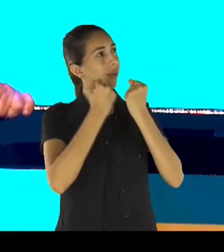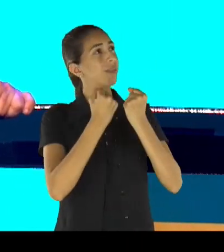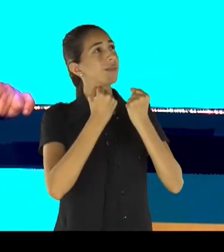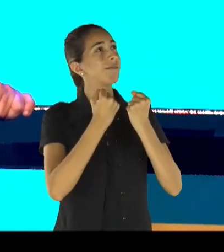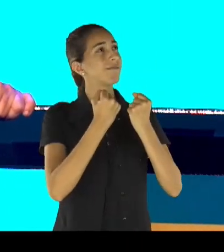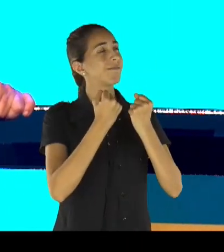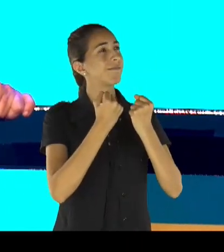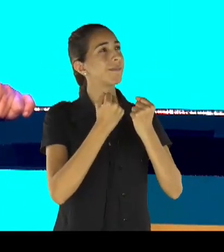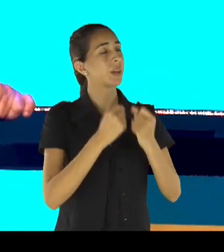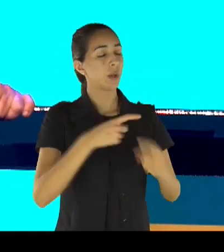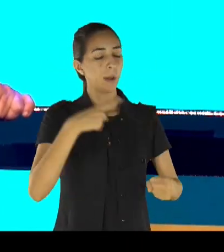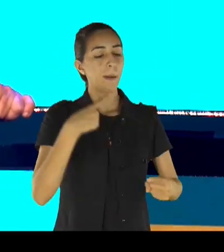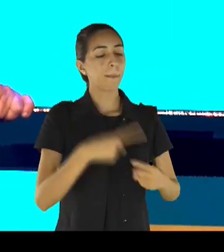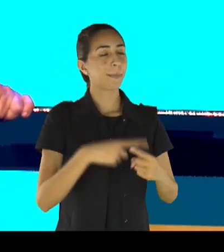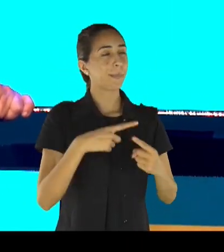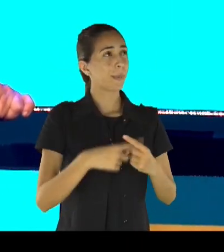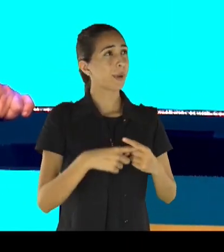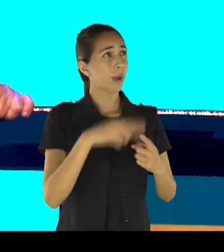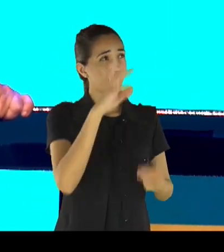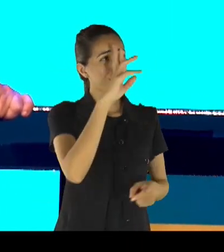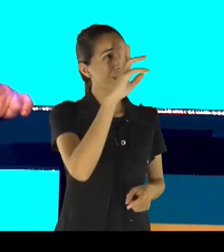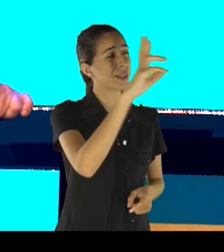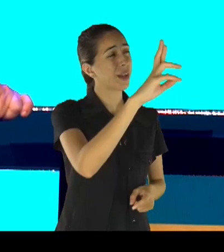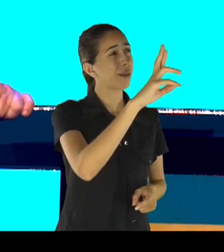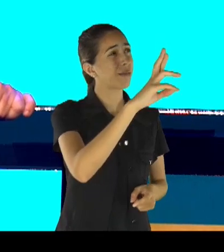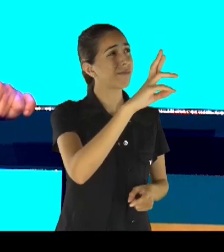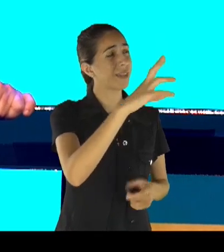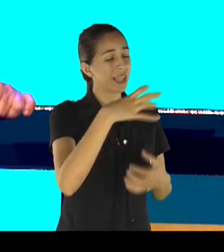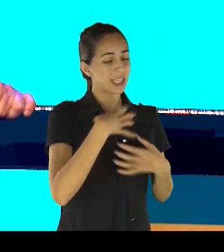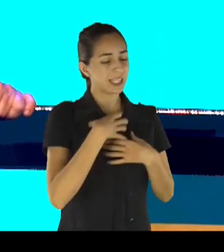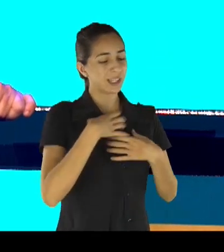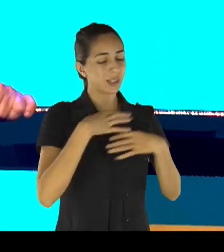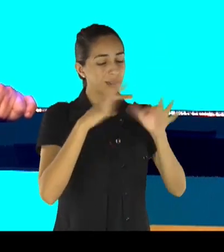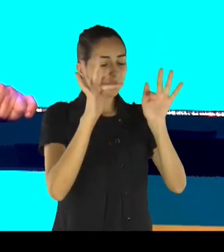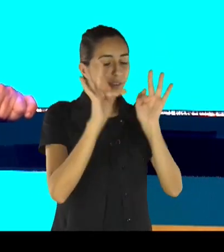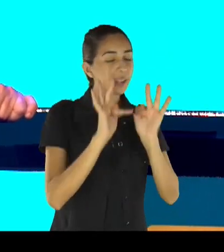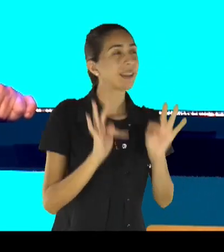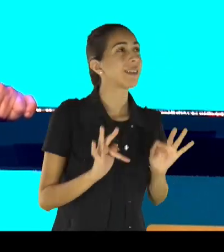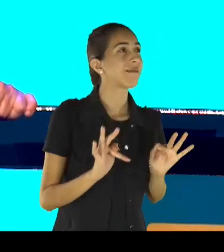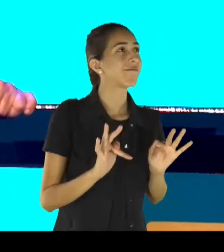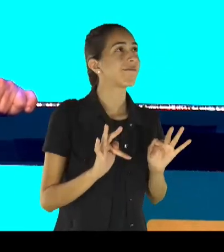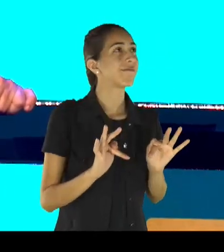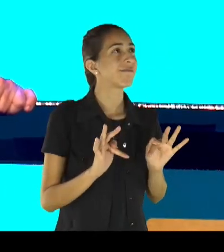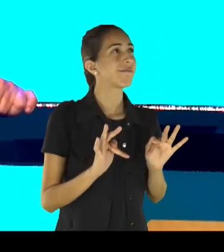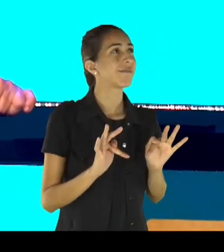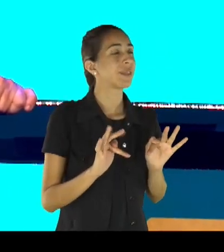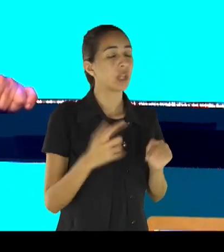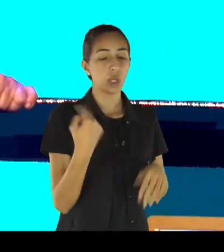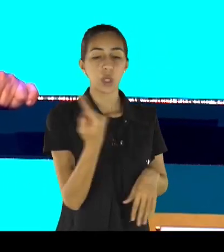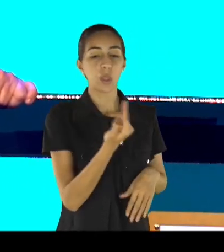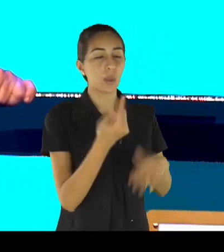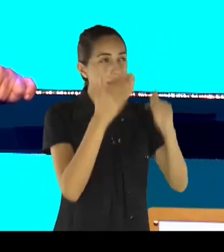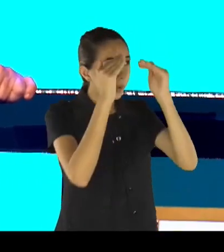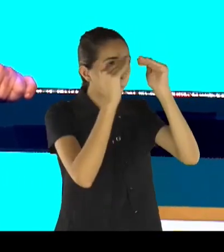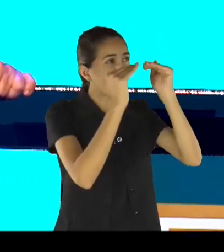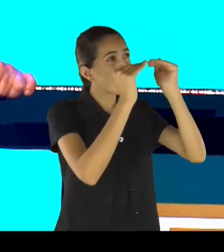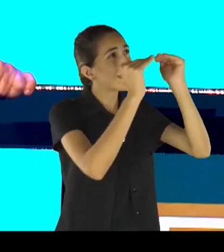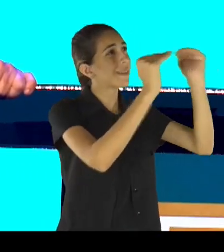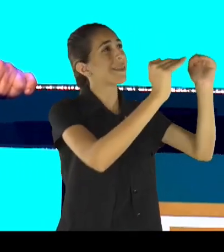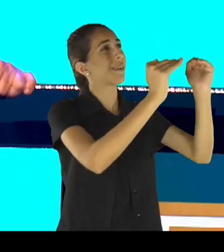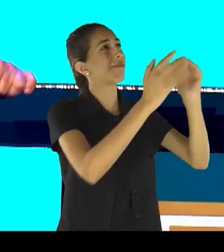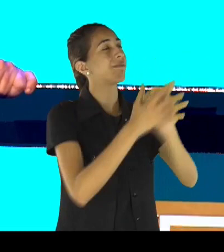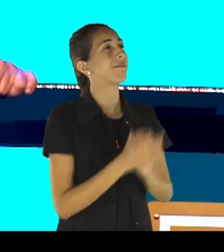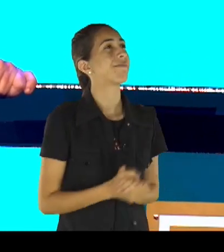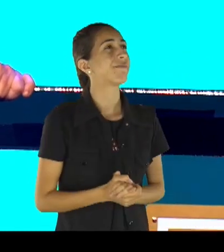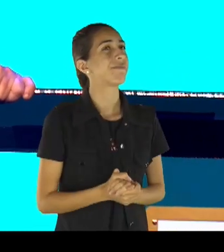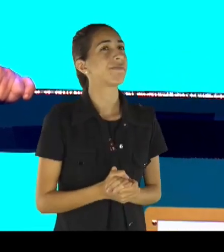nos posicionamos, e respeitamos, e seguimos a risca, o que a Tua Palavra diz, nós temos que nos animar, pela